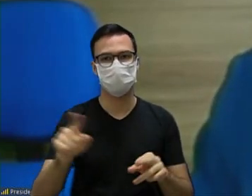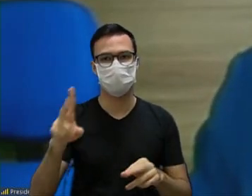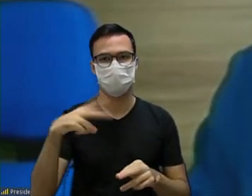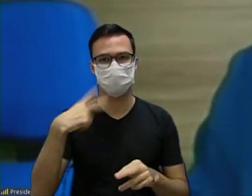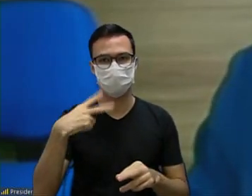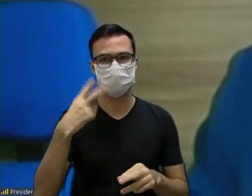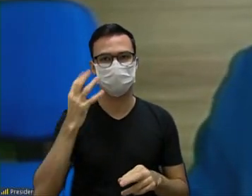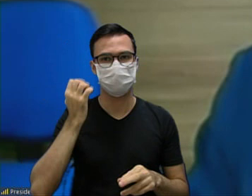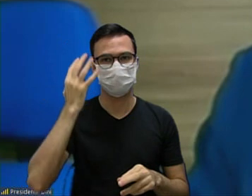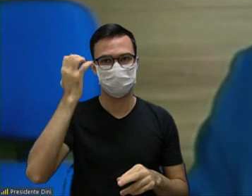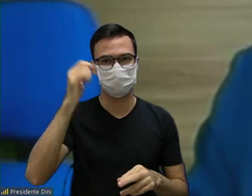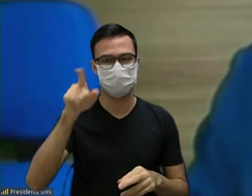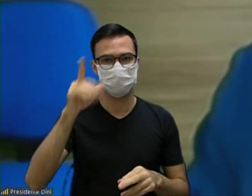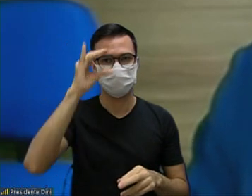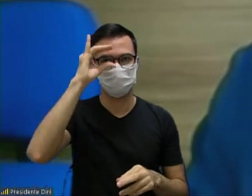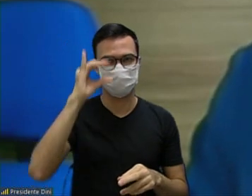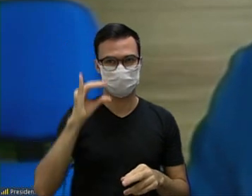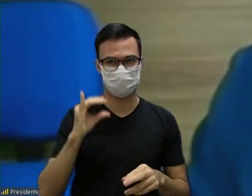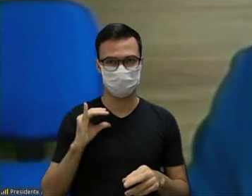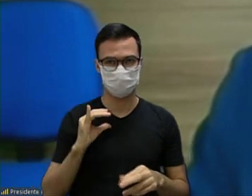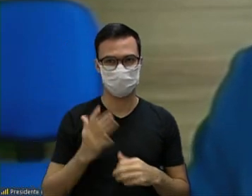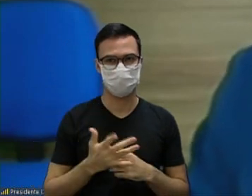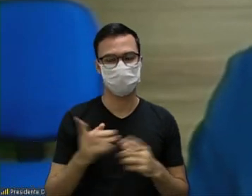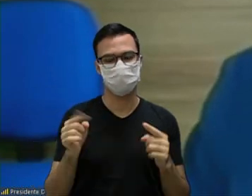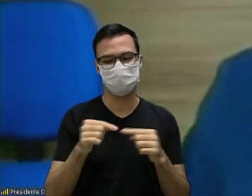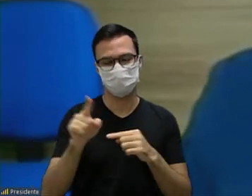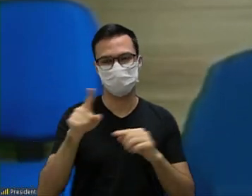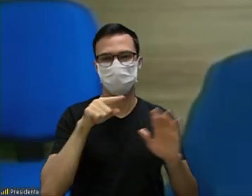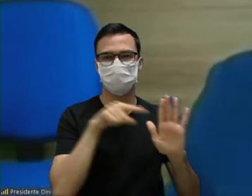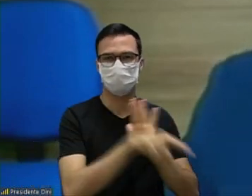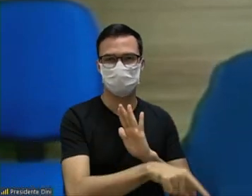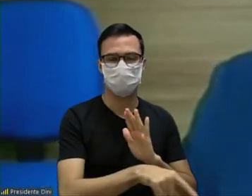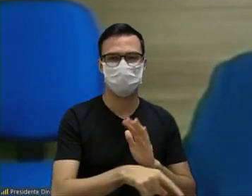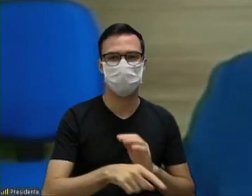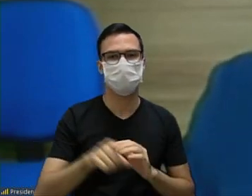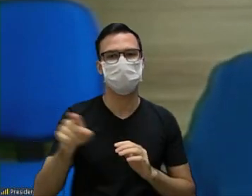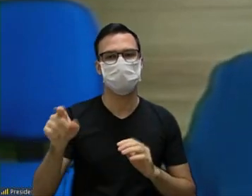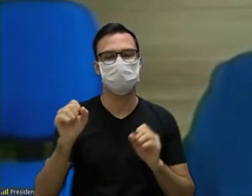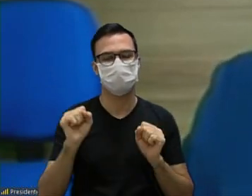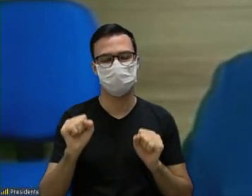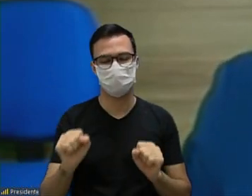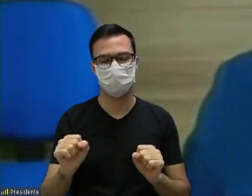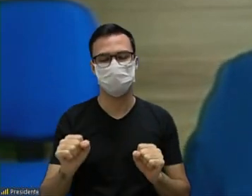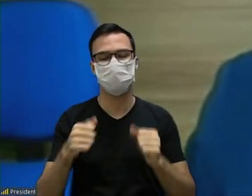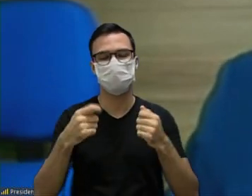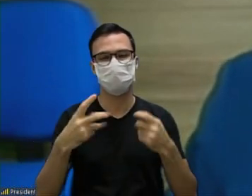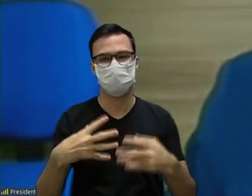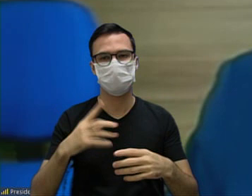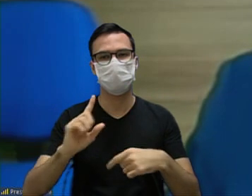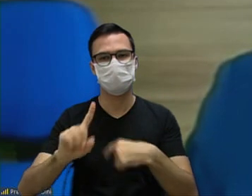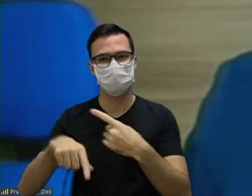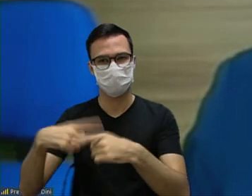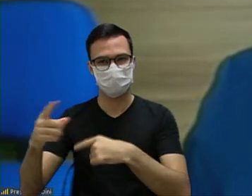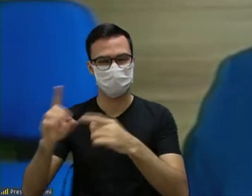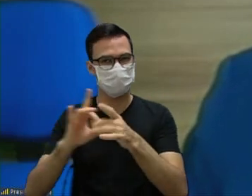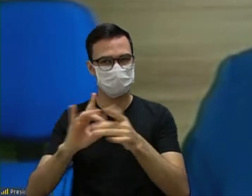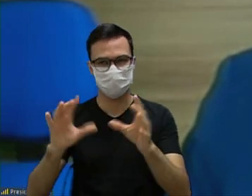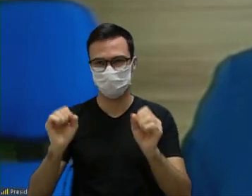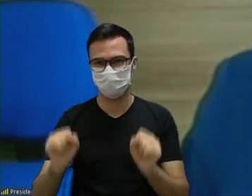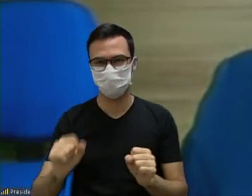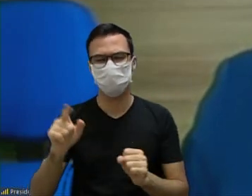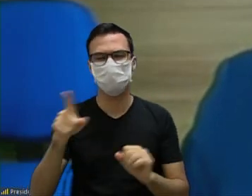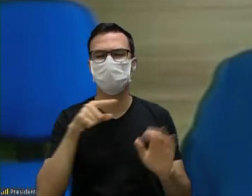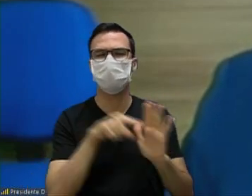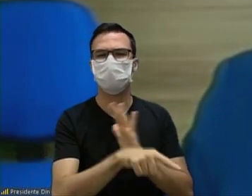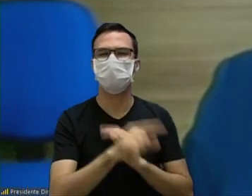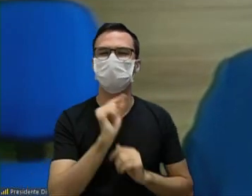colocou vereador Iara bom é questão de ordem então vamos lá vereadora a senhora vai ter a palavra já e o autor já está ligado qual que é